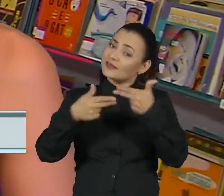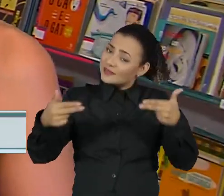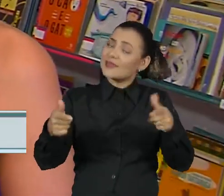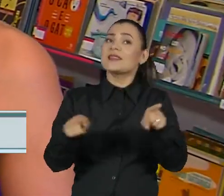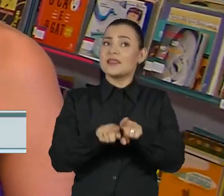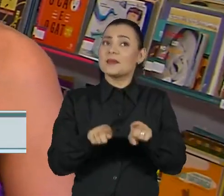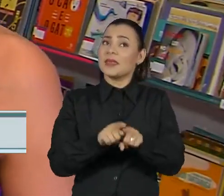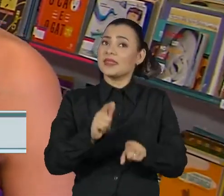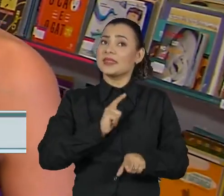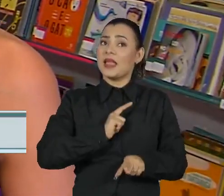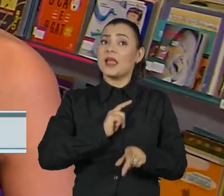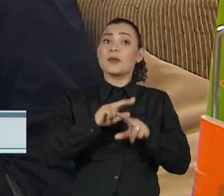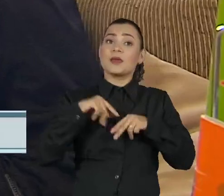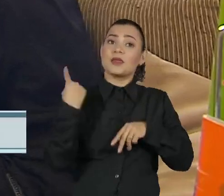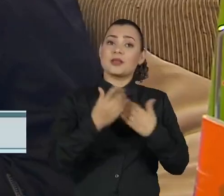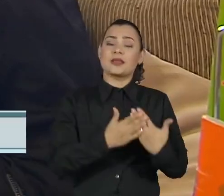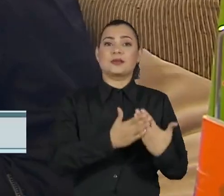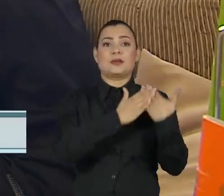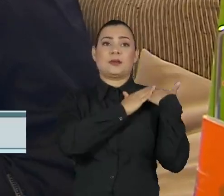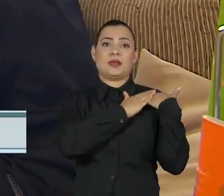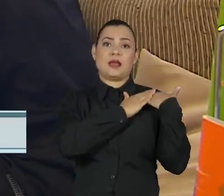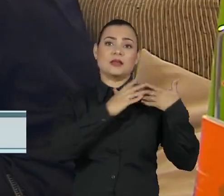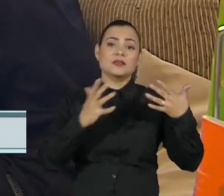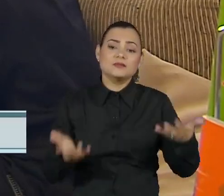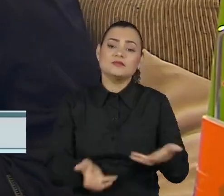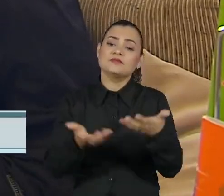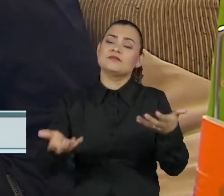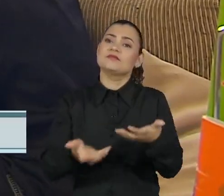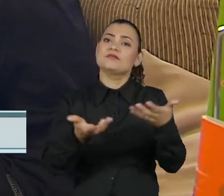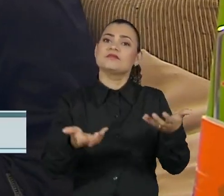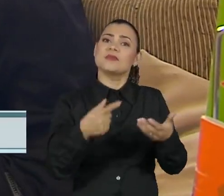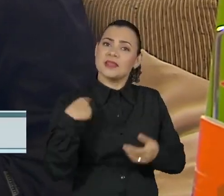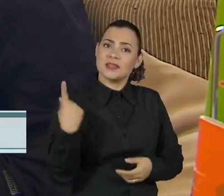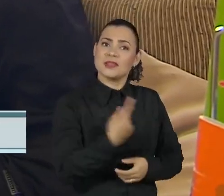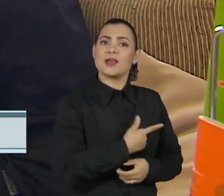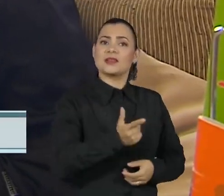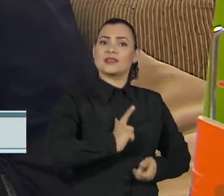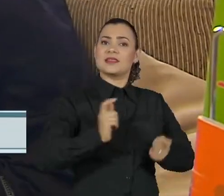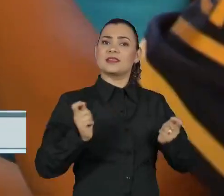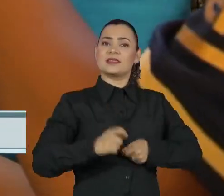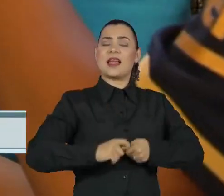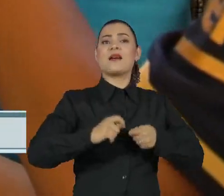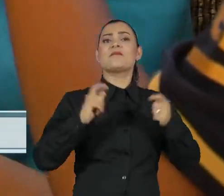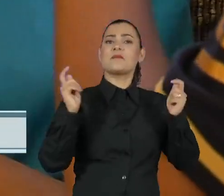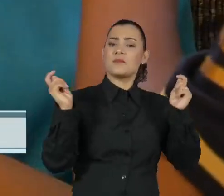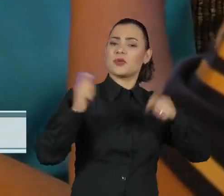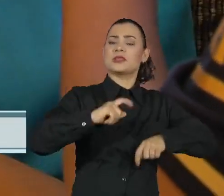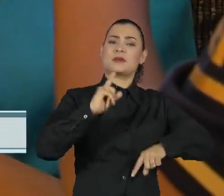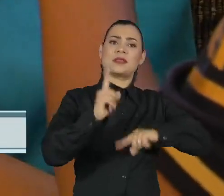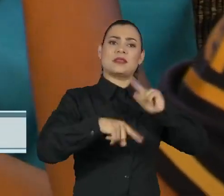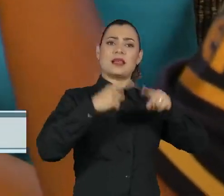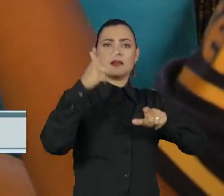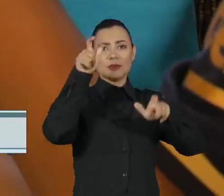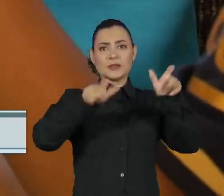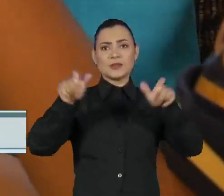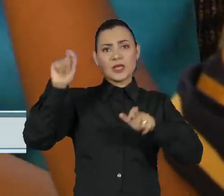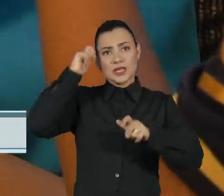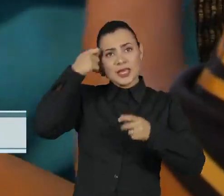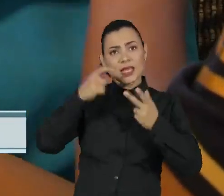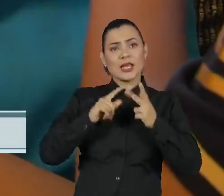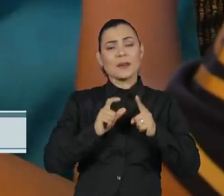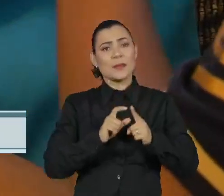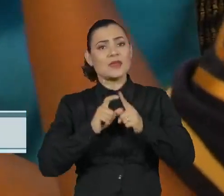E esse é o nosso papel aqui, dizer e afirmar que nós temos belezas, que as pessoas negras e